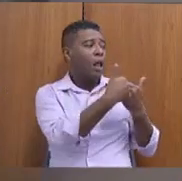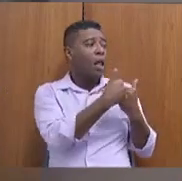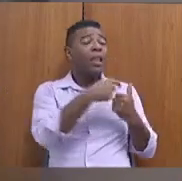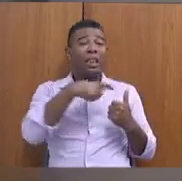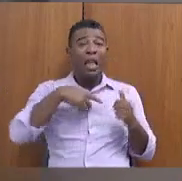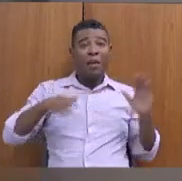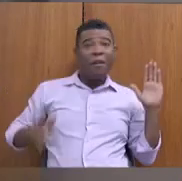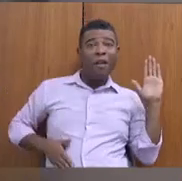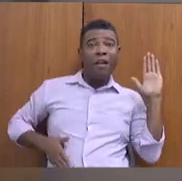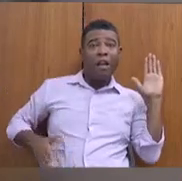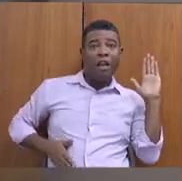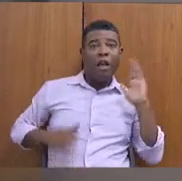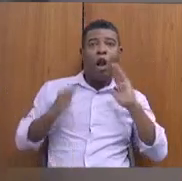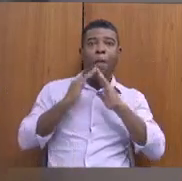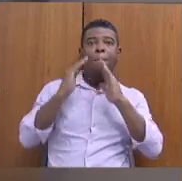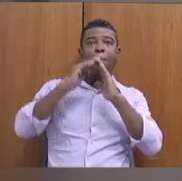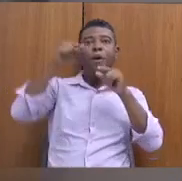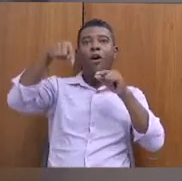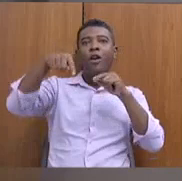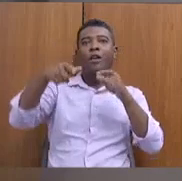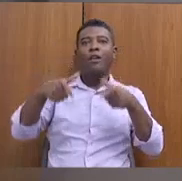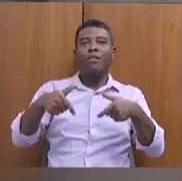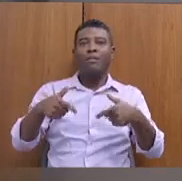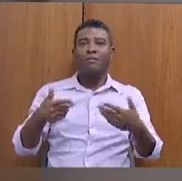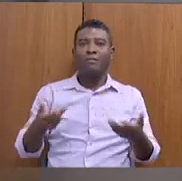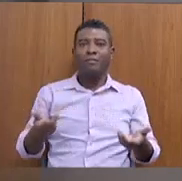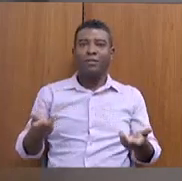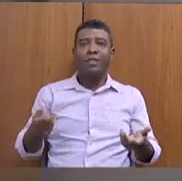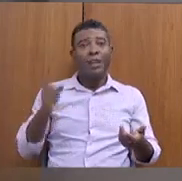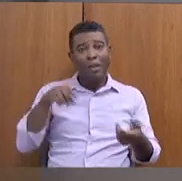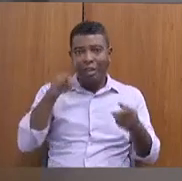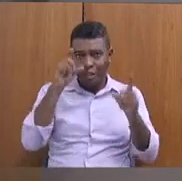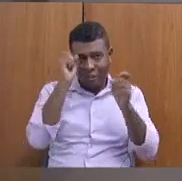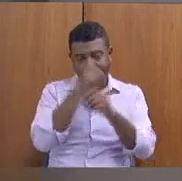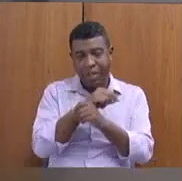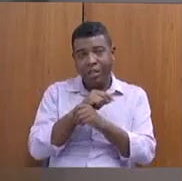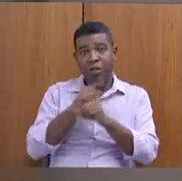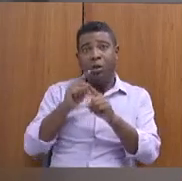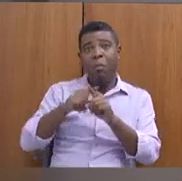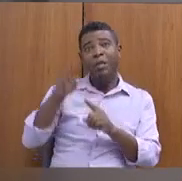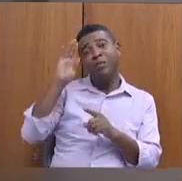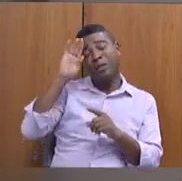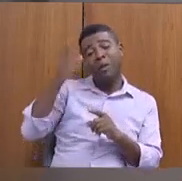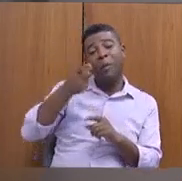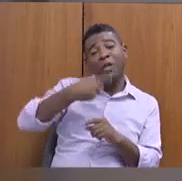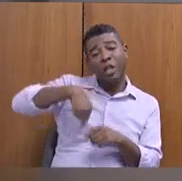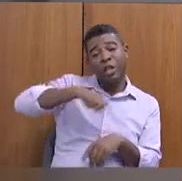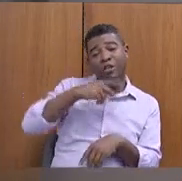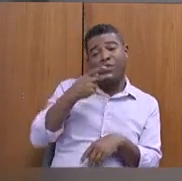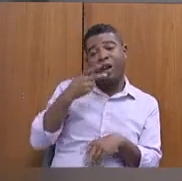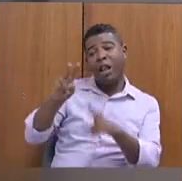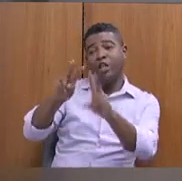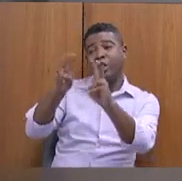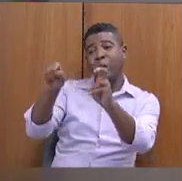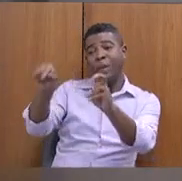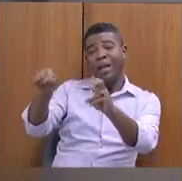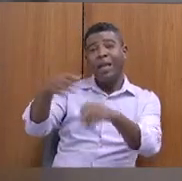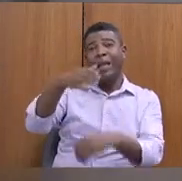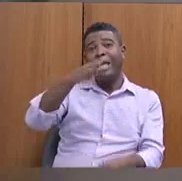e aqui é uma praça principalmente no final de semana das crianças. Ou seja, alguma coisa está errada.